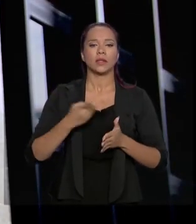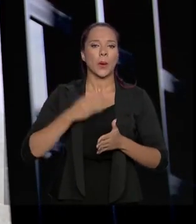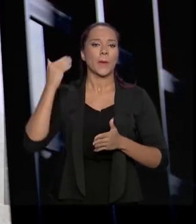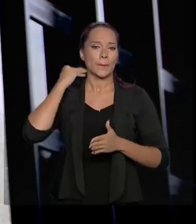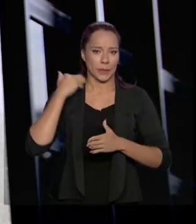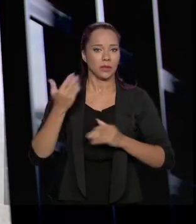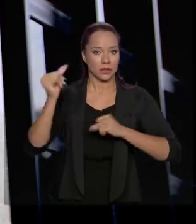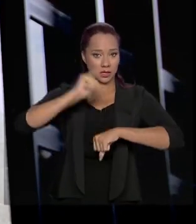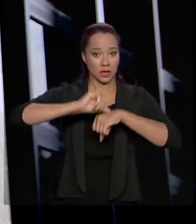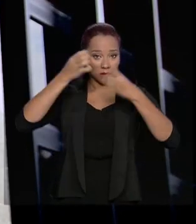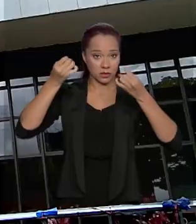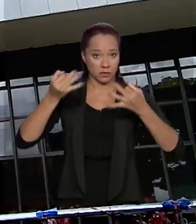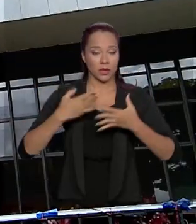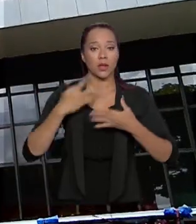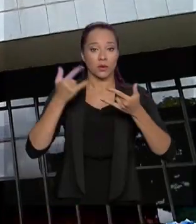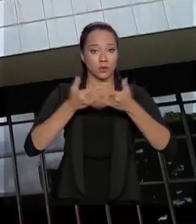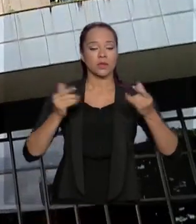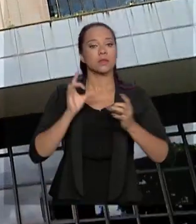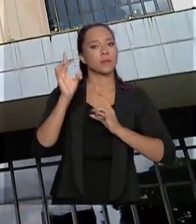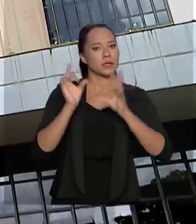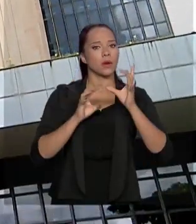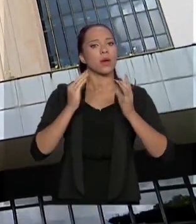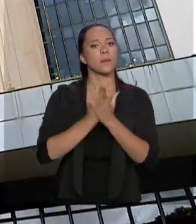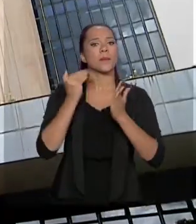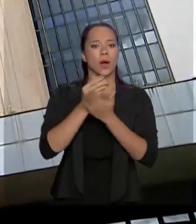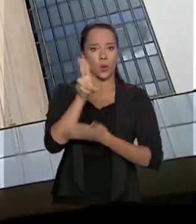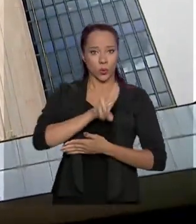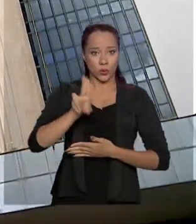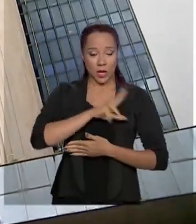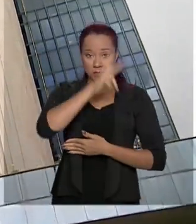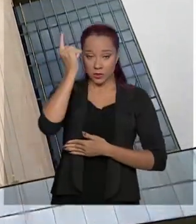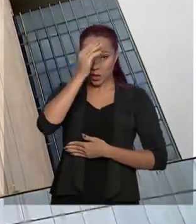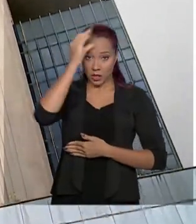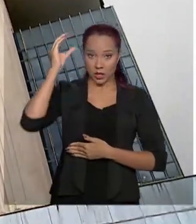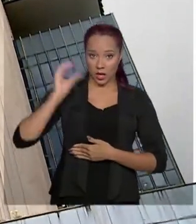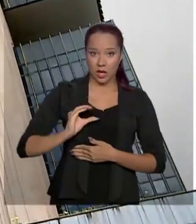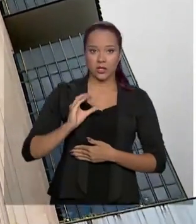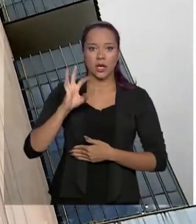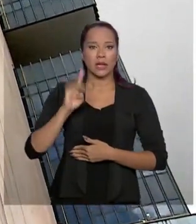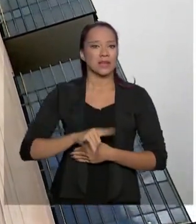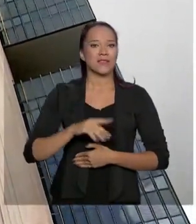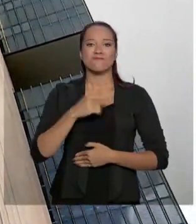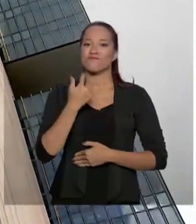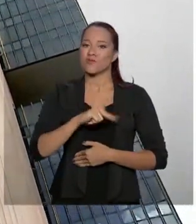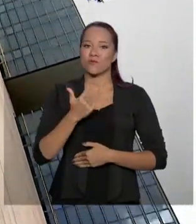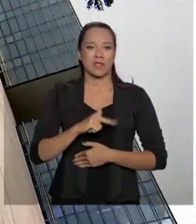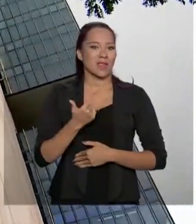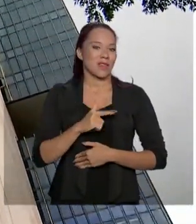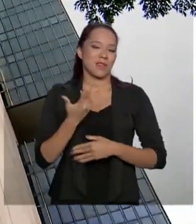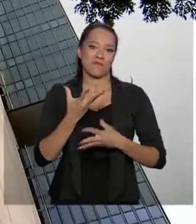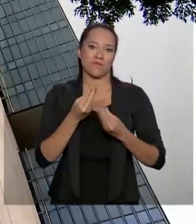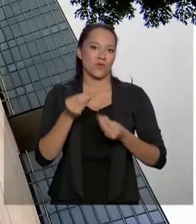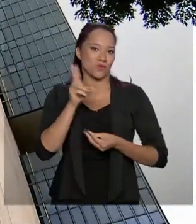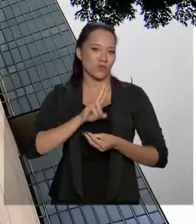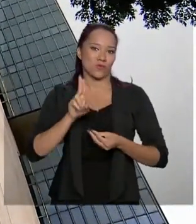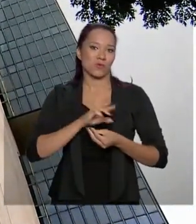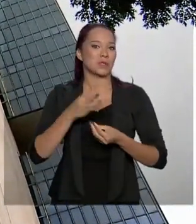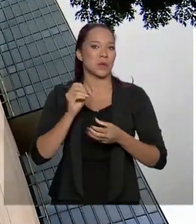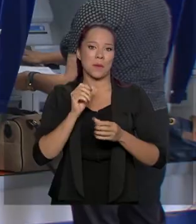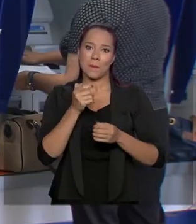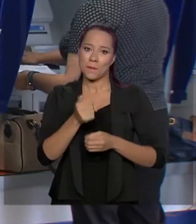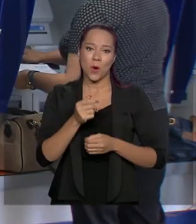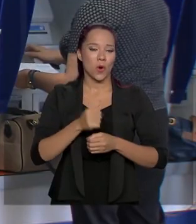Banco Central, o cheque especial é mais utilizado por clientes de menor poder aquisitivo e pouca educação